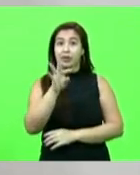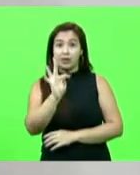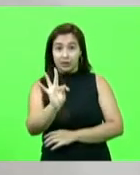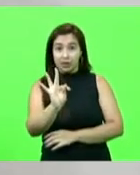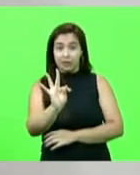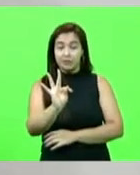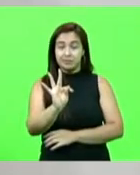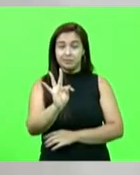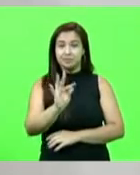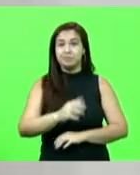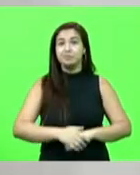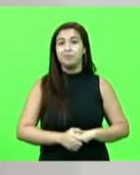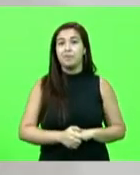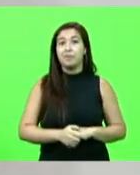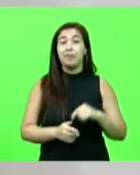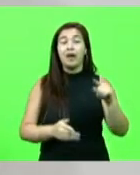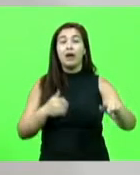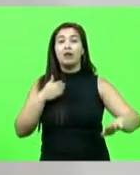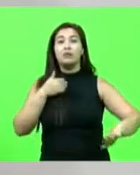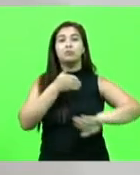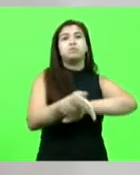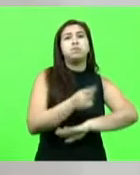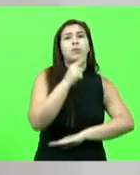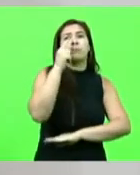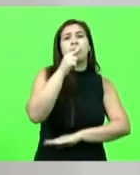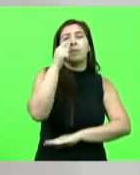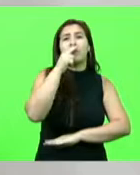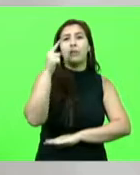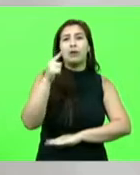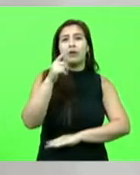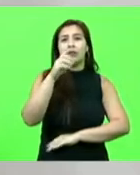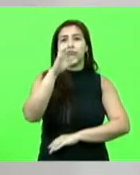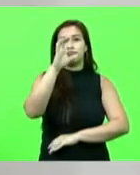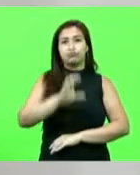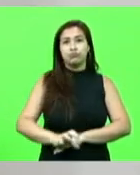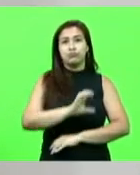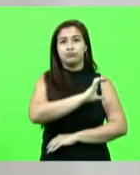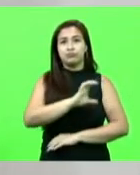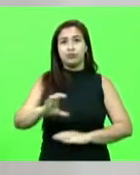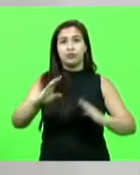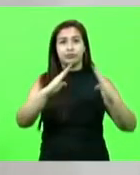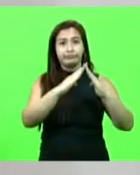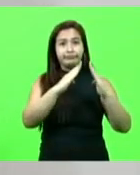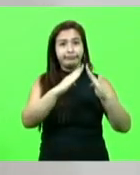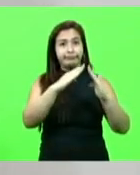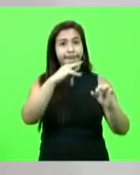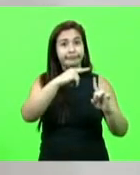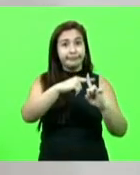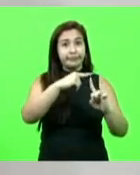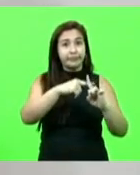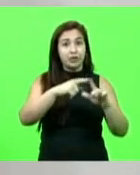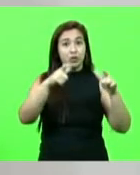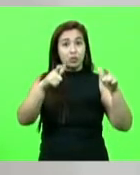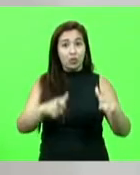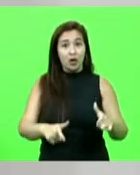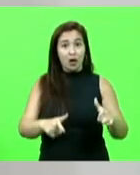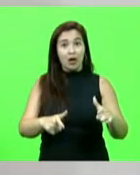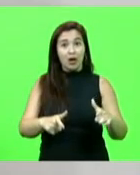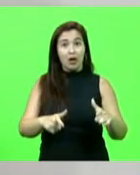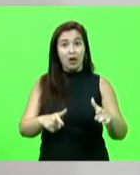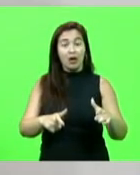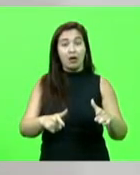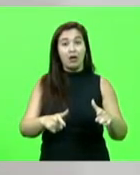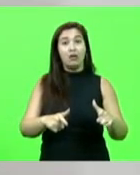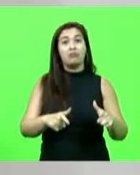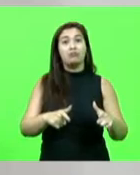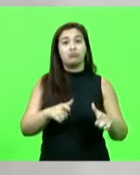petista, invadiu a igreja católica Nossa Senhora do Rosário, em Curitiba. Eu sequer sou católica,